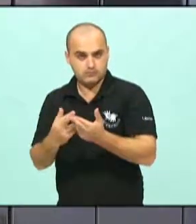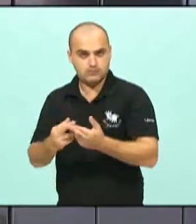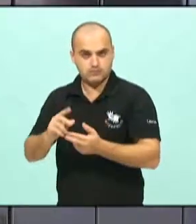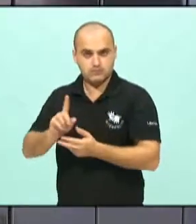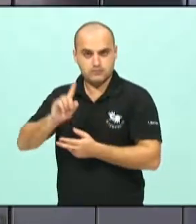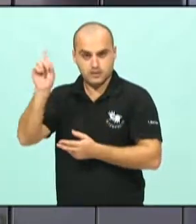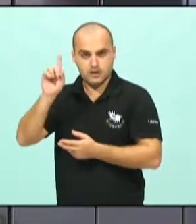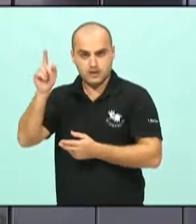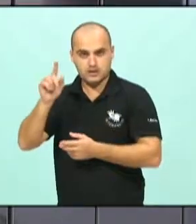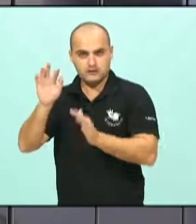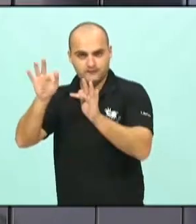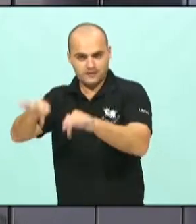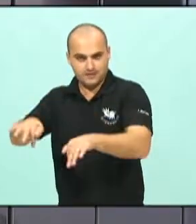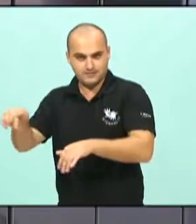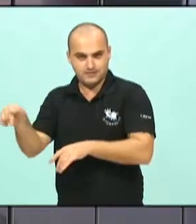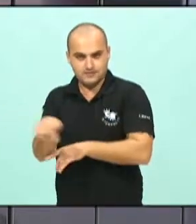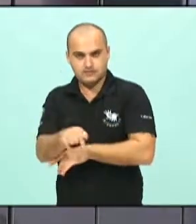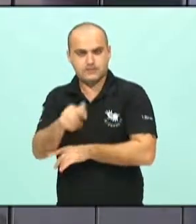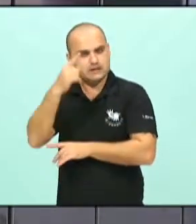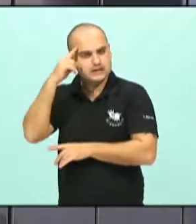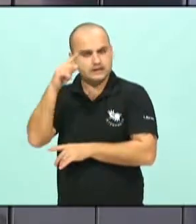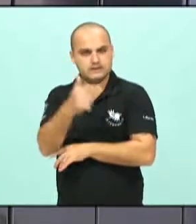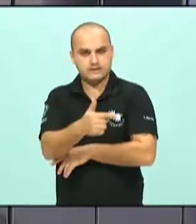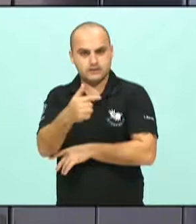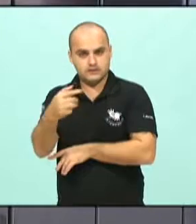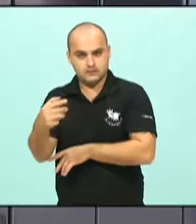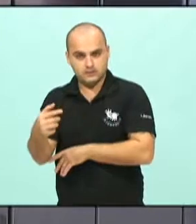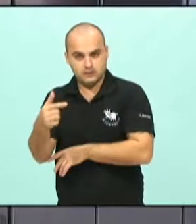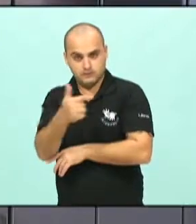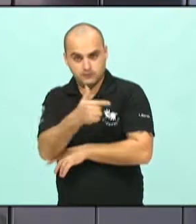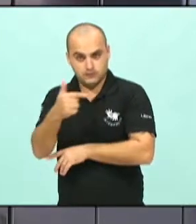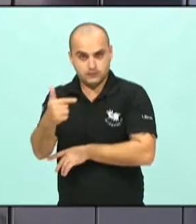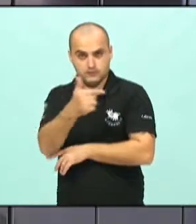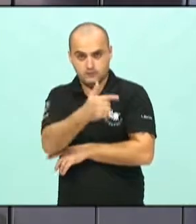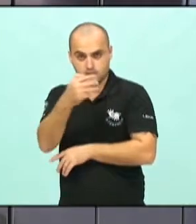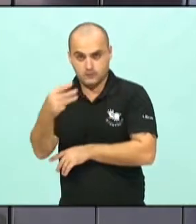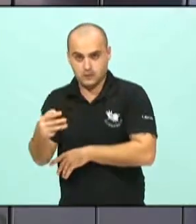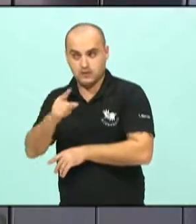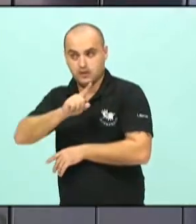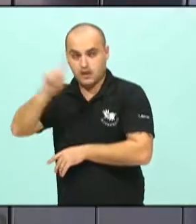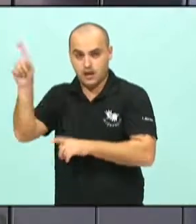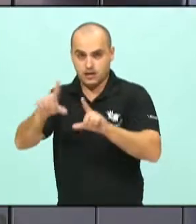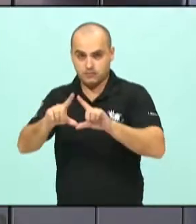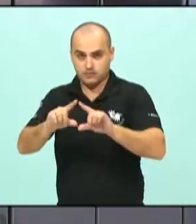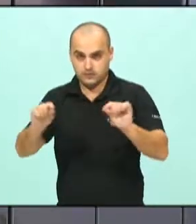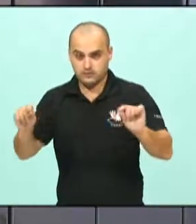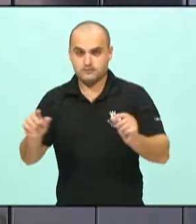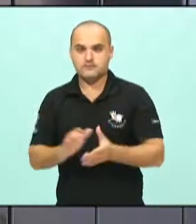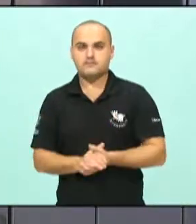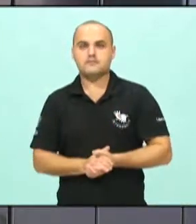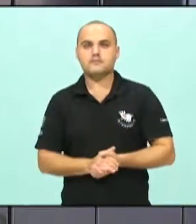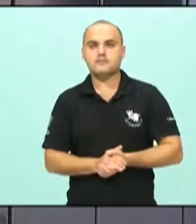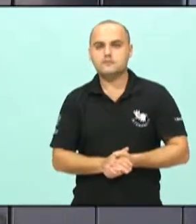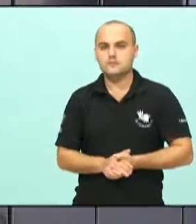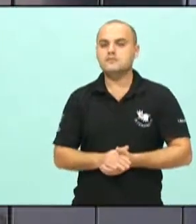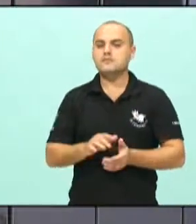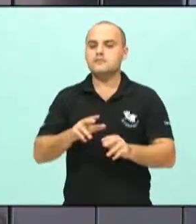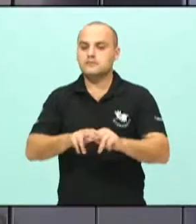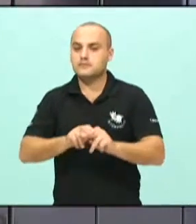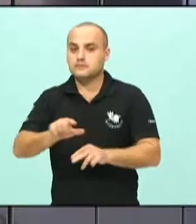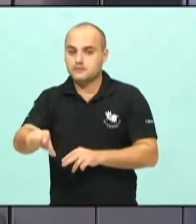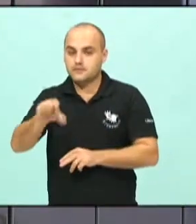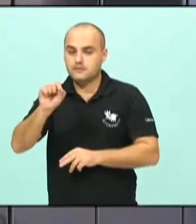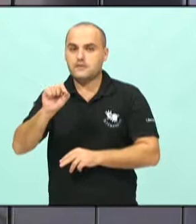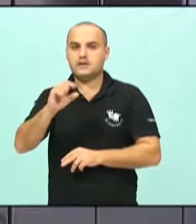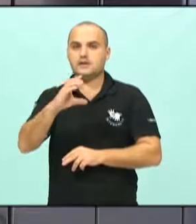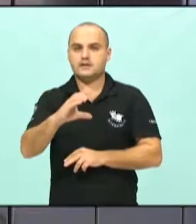nesse final de semana, dos dias 22 e 23, em Brasília. E aí, se acabou se definindo como cidadania,